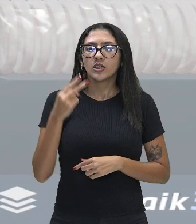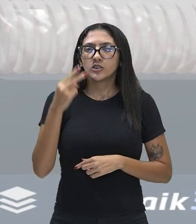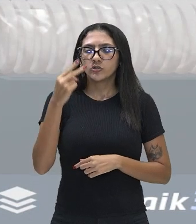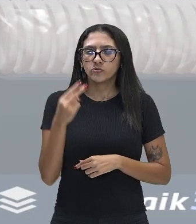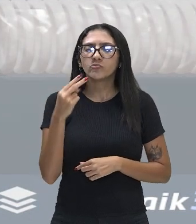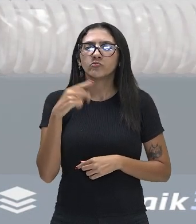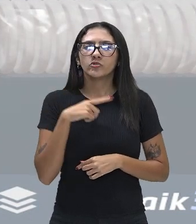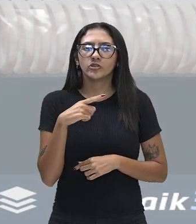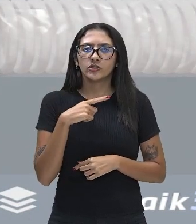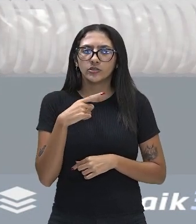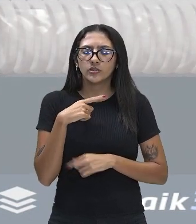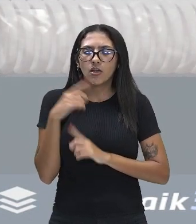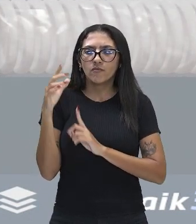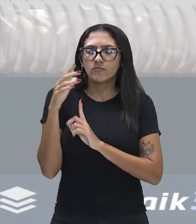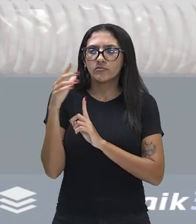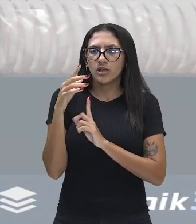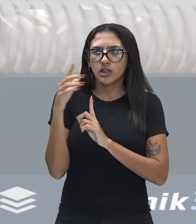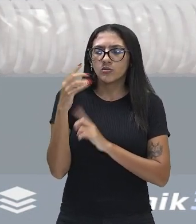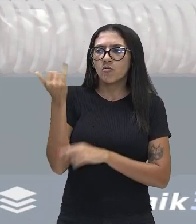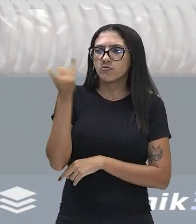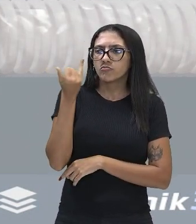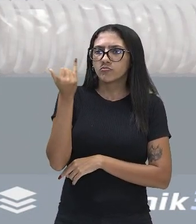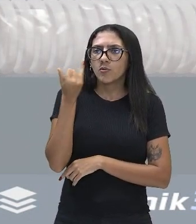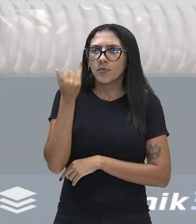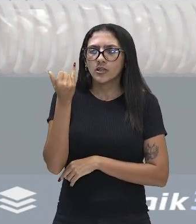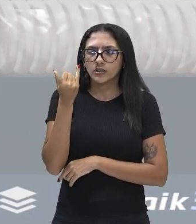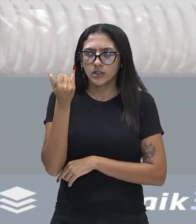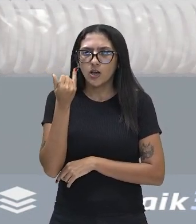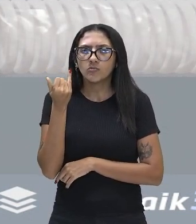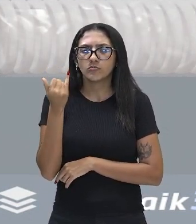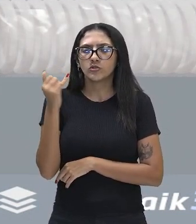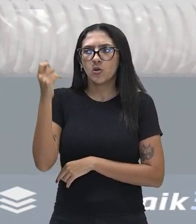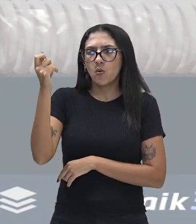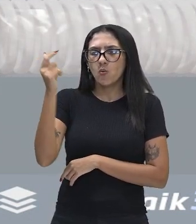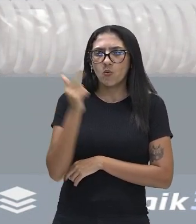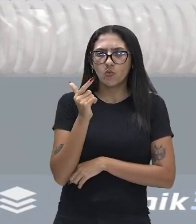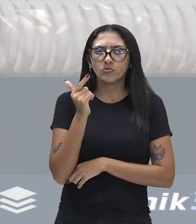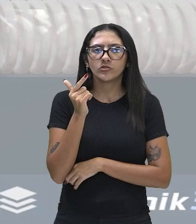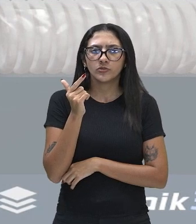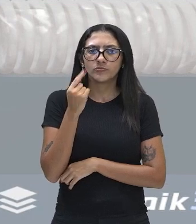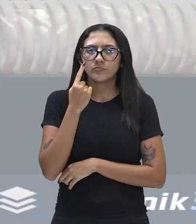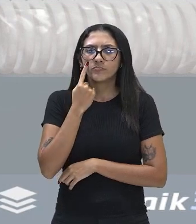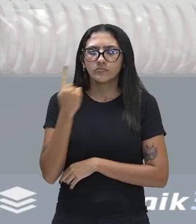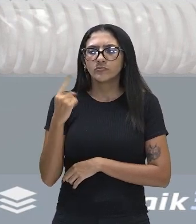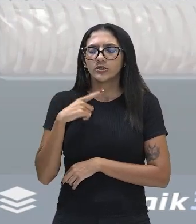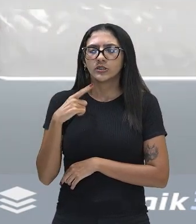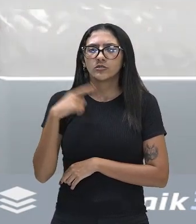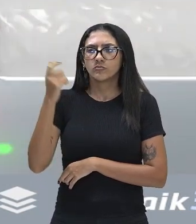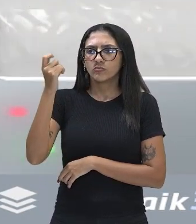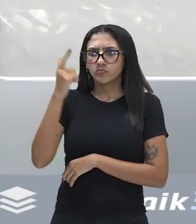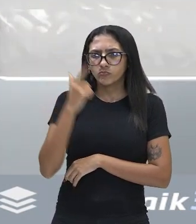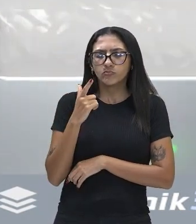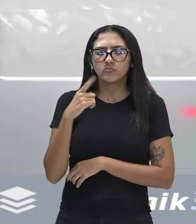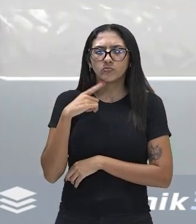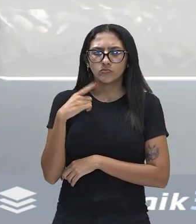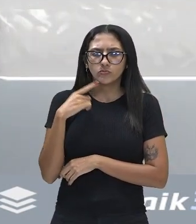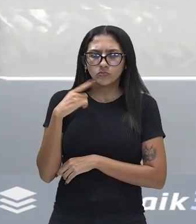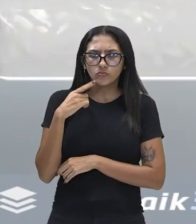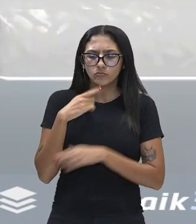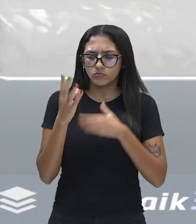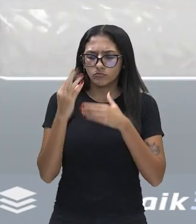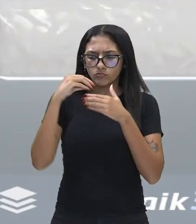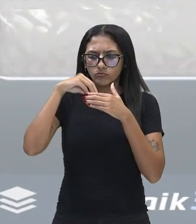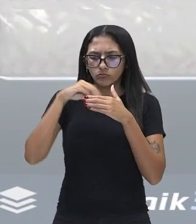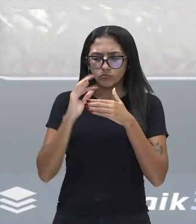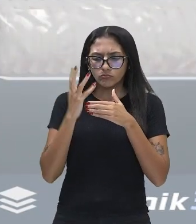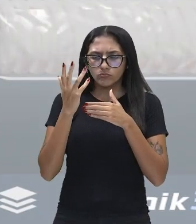estimuladas, estão recebendo um estímulo luminoso, elas interpretam, ocorrem reações químicas dentro dessas células e elas são